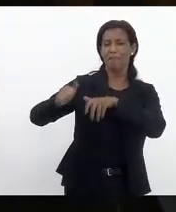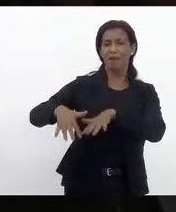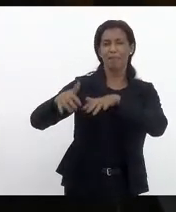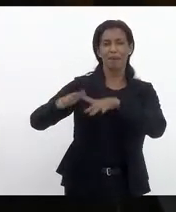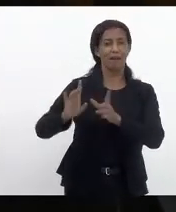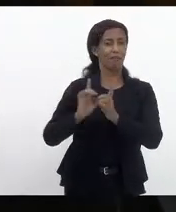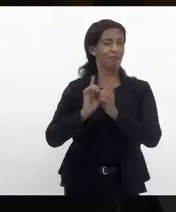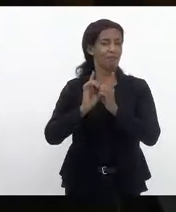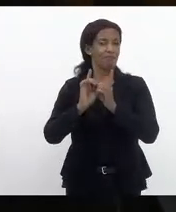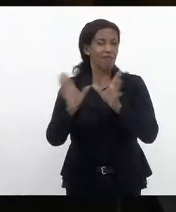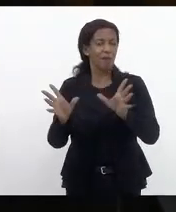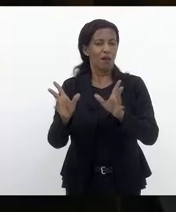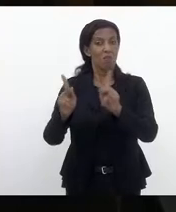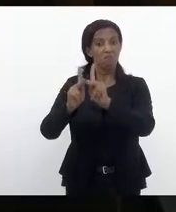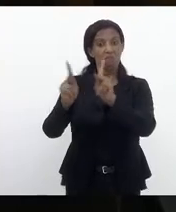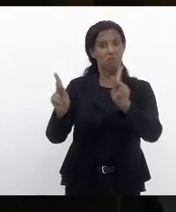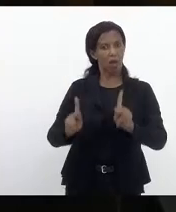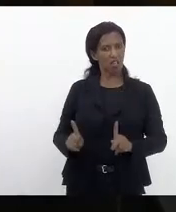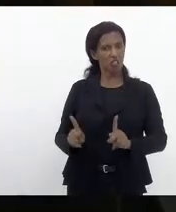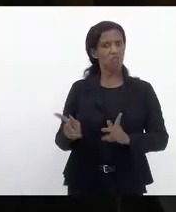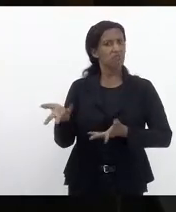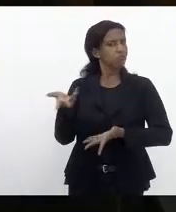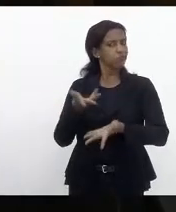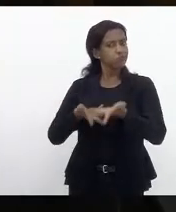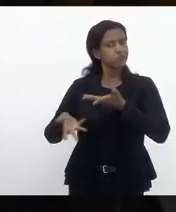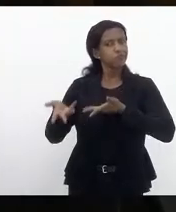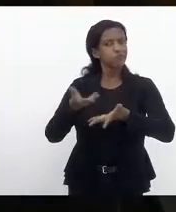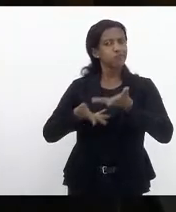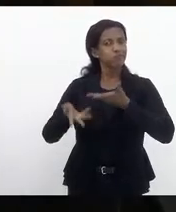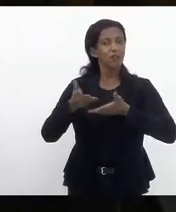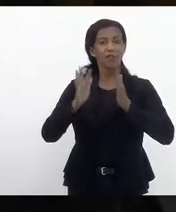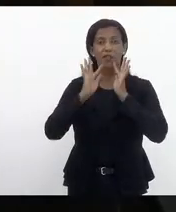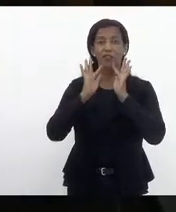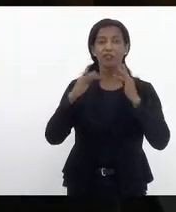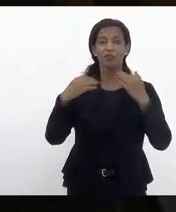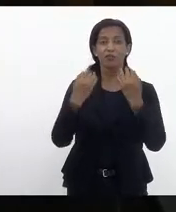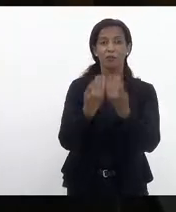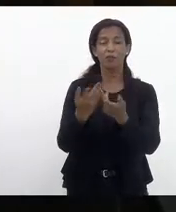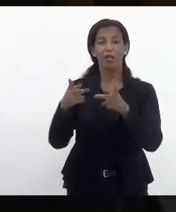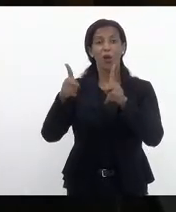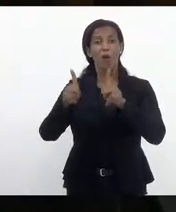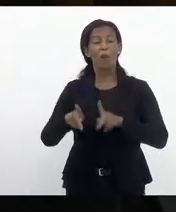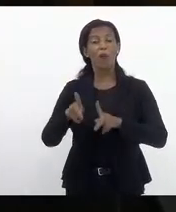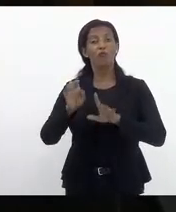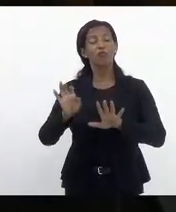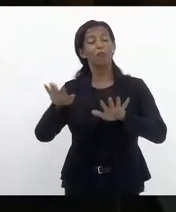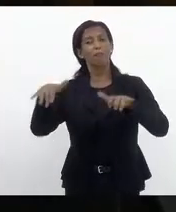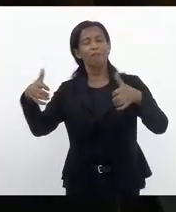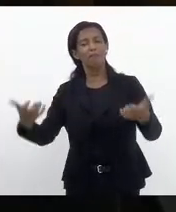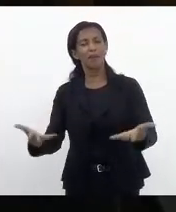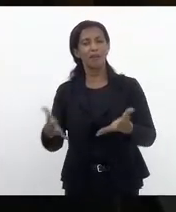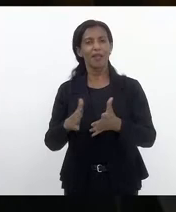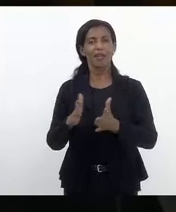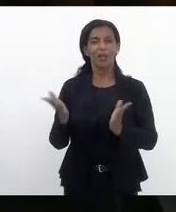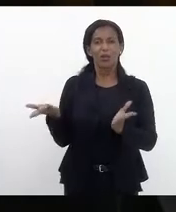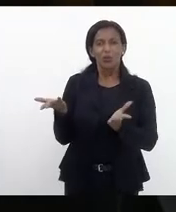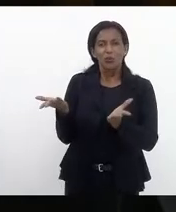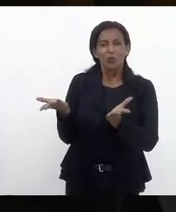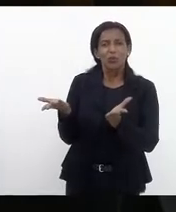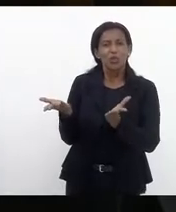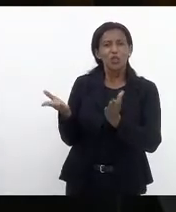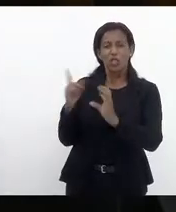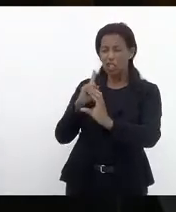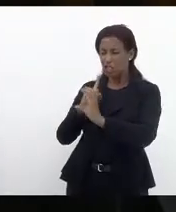democrática pacífica foi uma manifestação das famílias do povo de bem muitos cristãos que ali